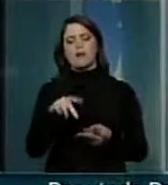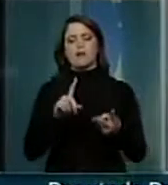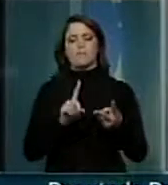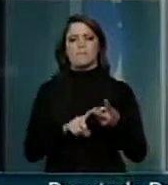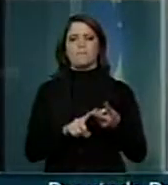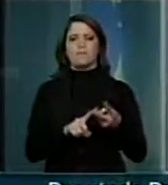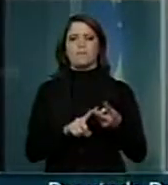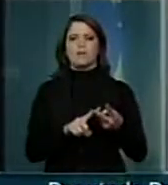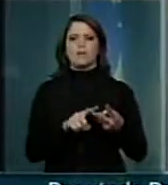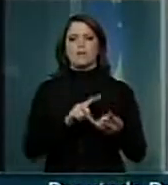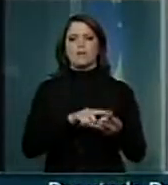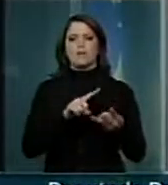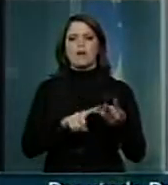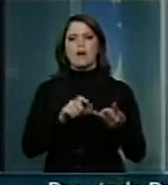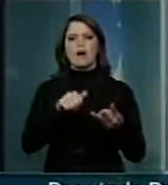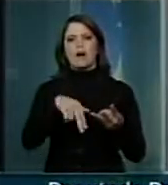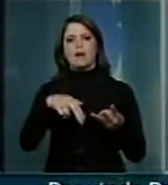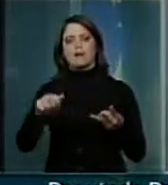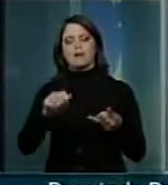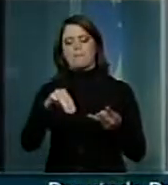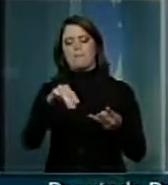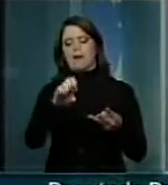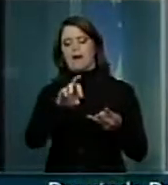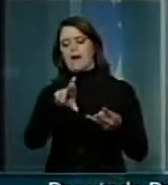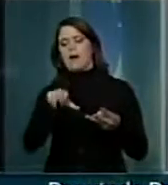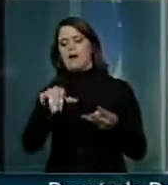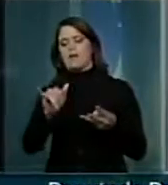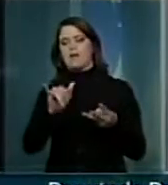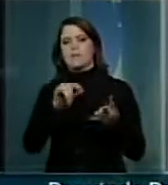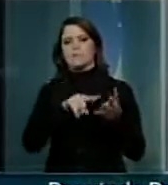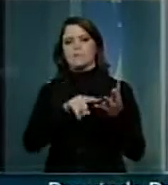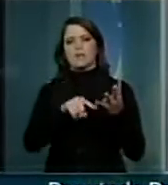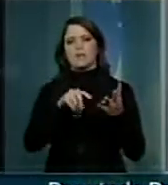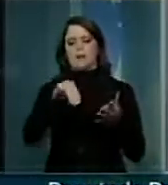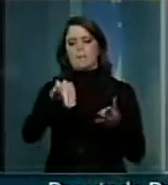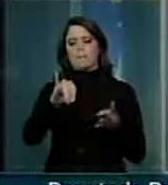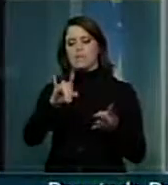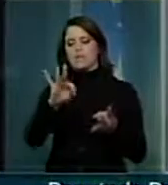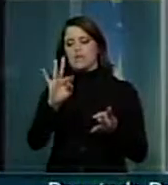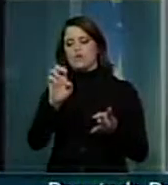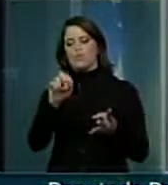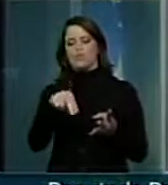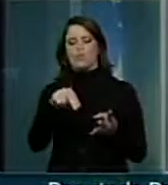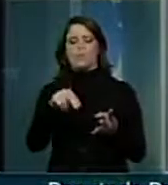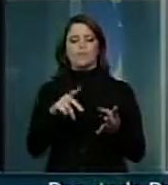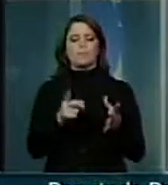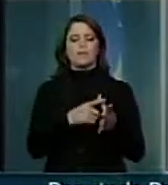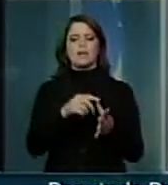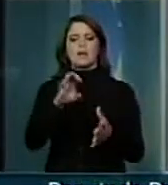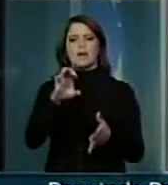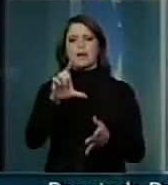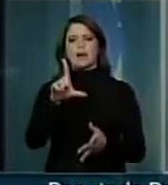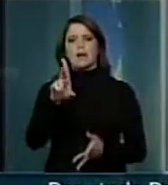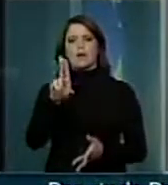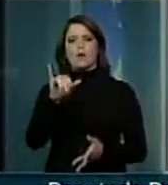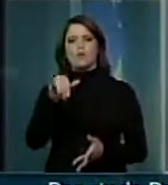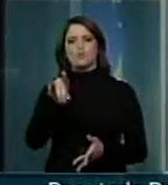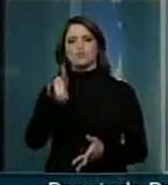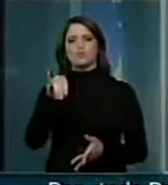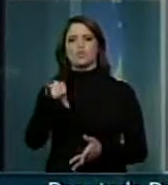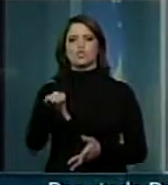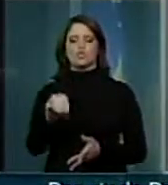Barbosa, Anne Marie Ferreira, Newton Fernão Cunha e Claudino Braga.